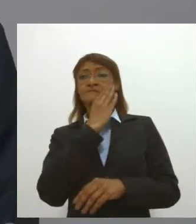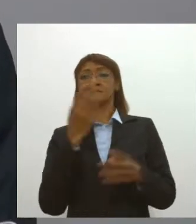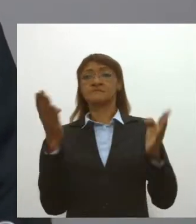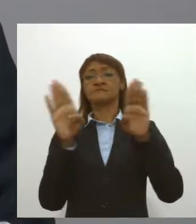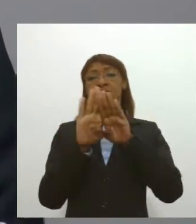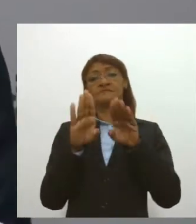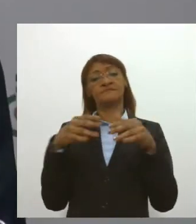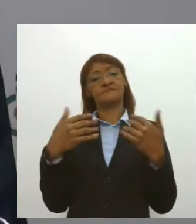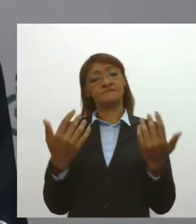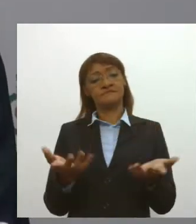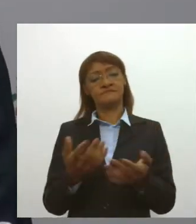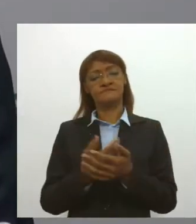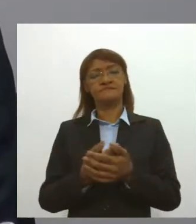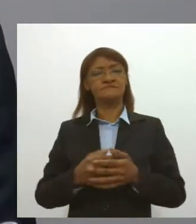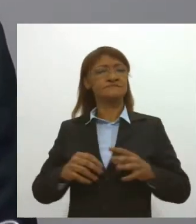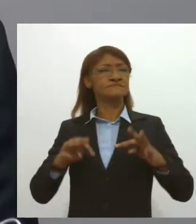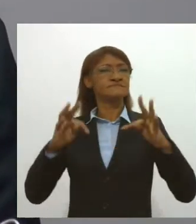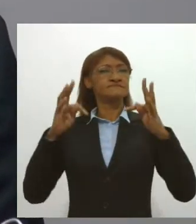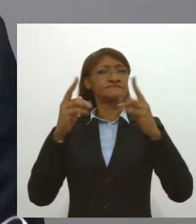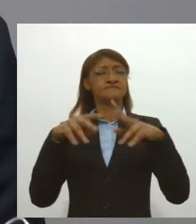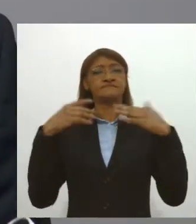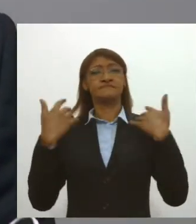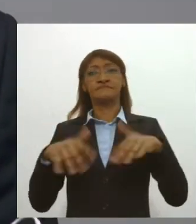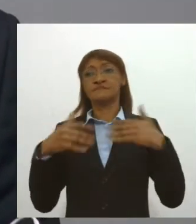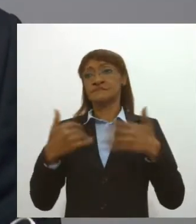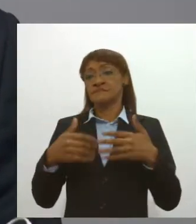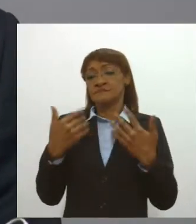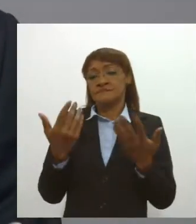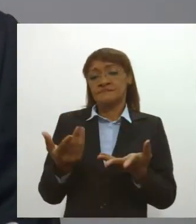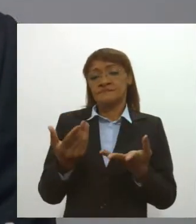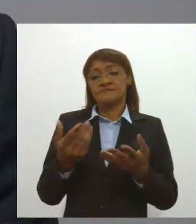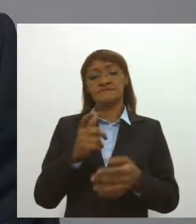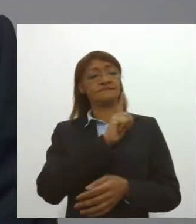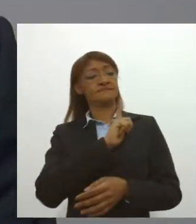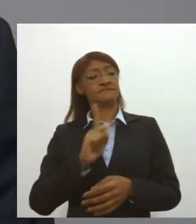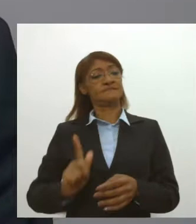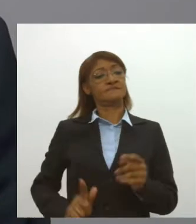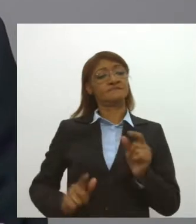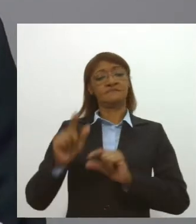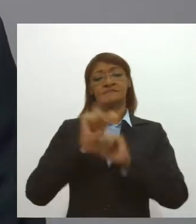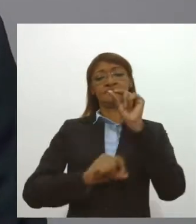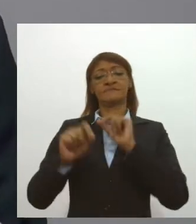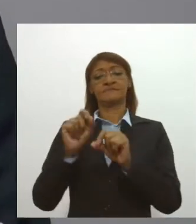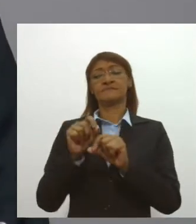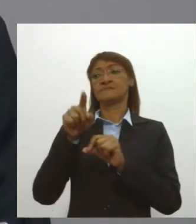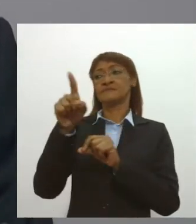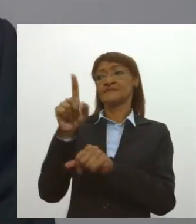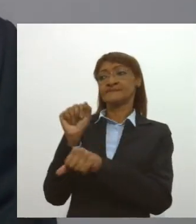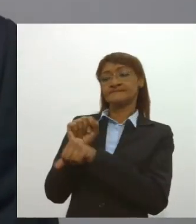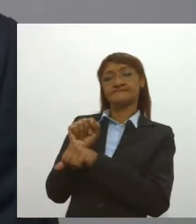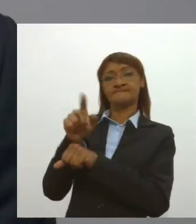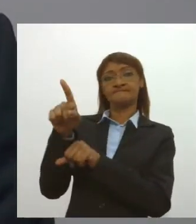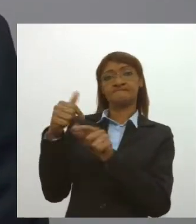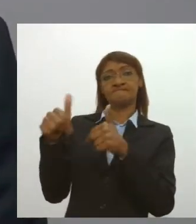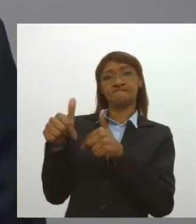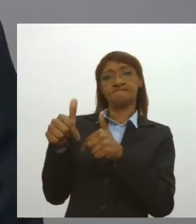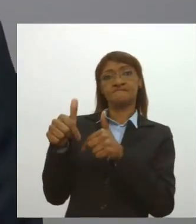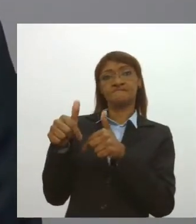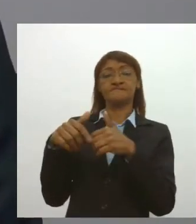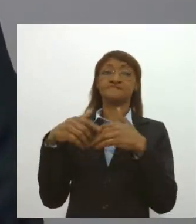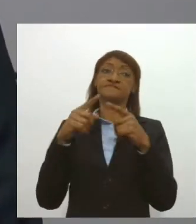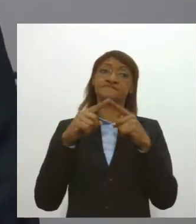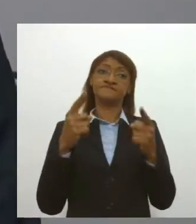com isso toda uma cadeia fica desassistida. Então, se o governador faz com que essa cadeia pare, pelo menos deve